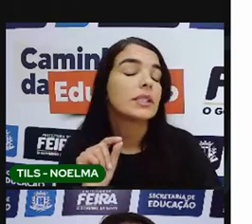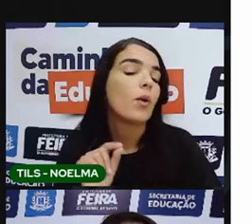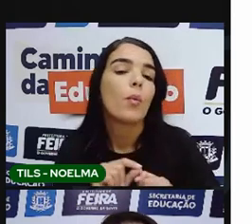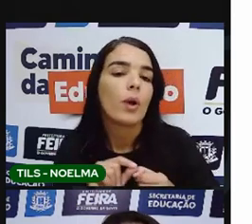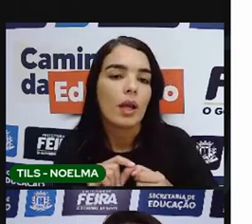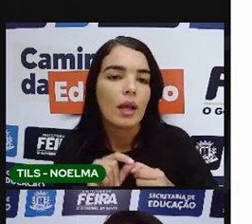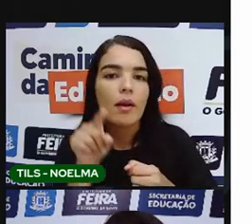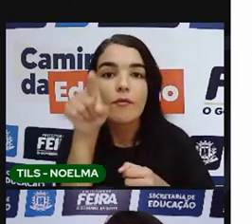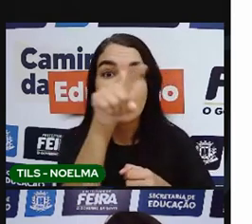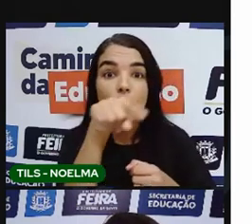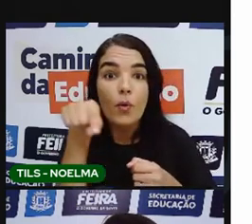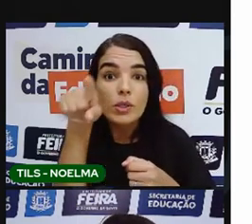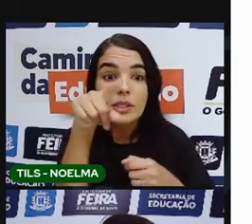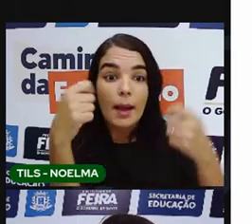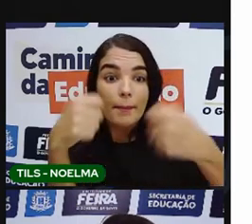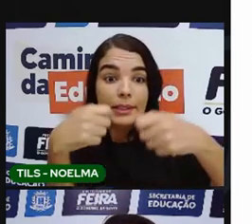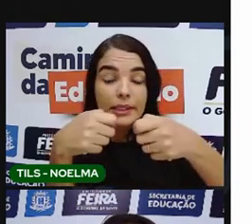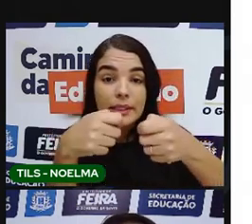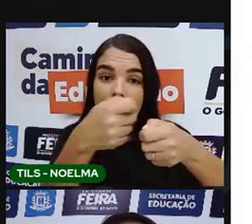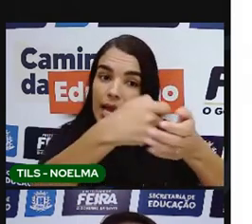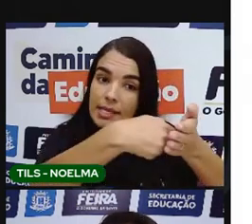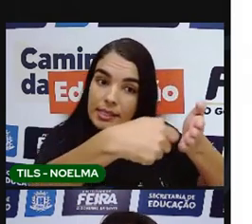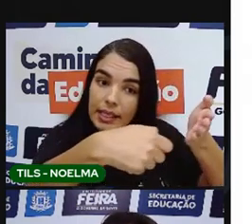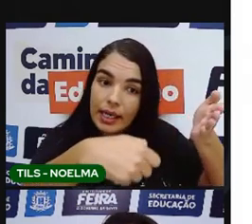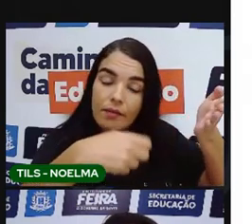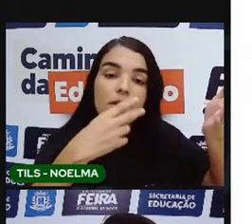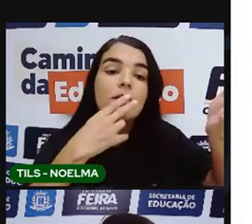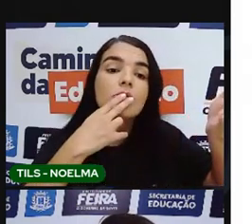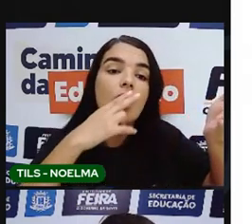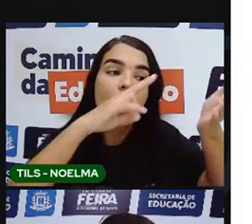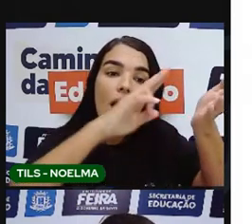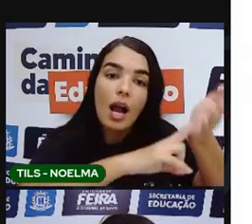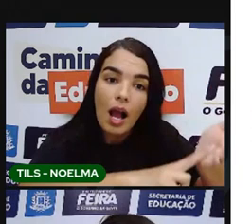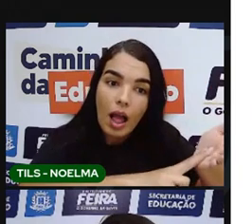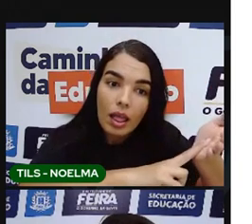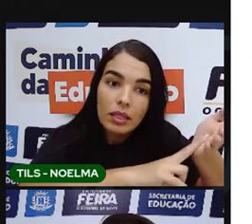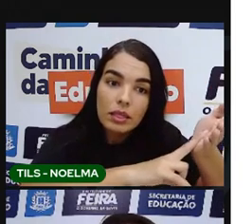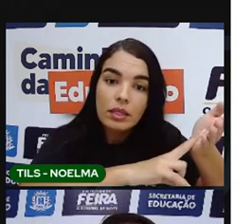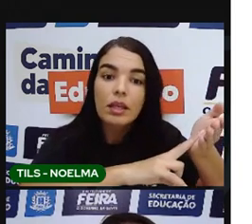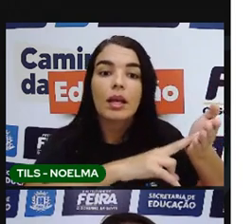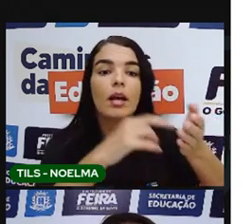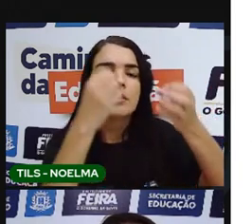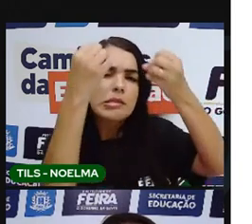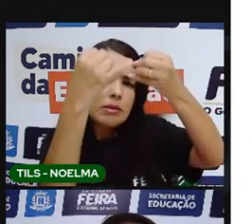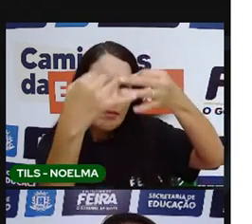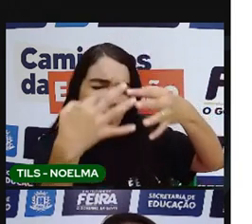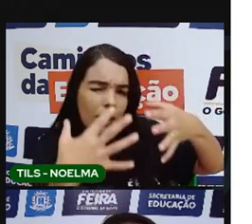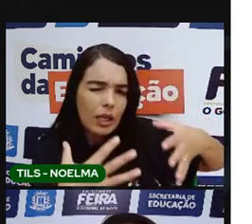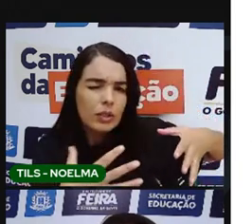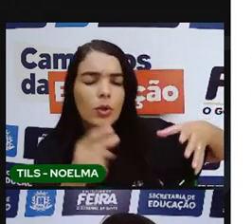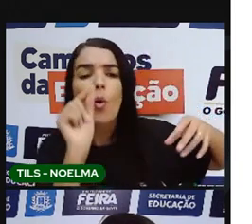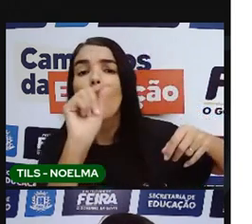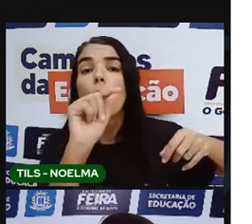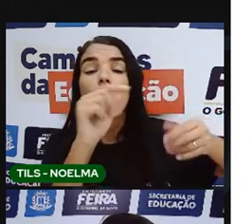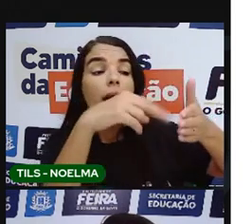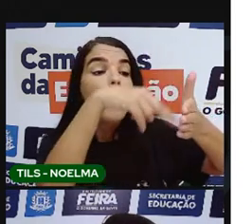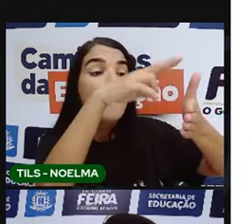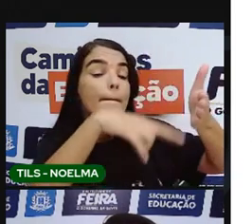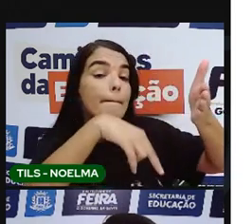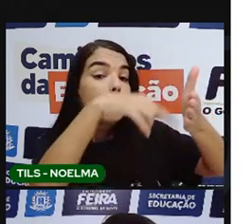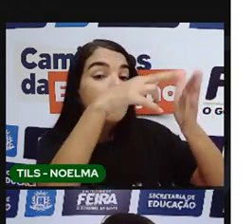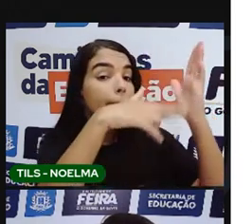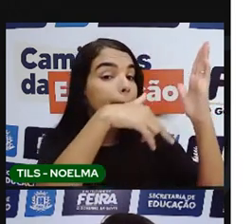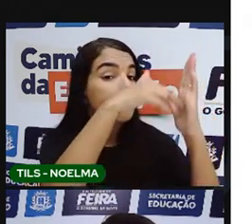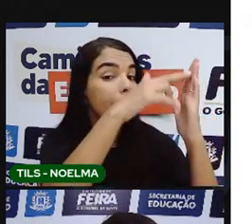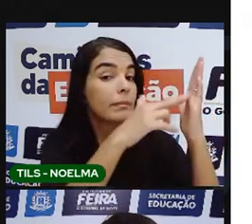Vocês deverão escrever uma carta para o programa Quintal da Cura, contando sobre o que os artistas queriam